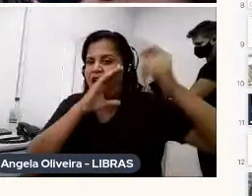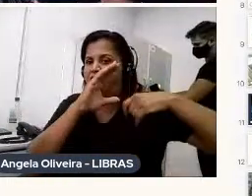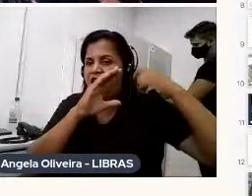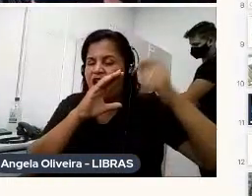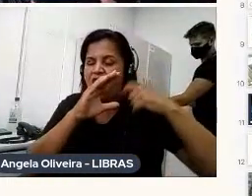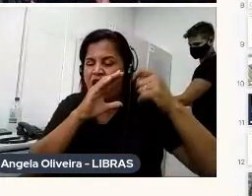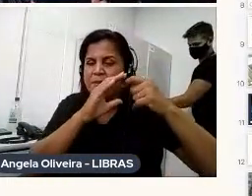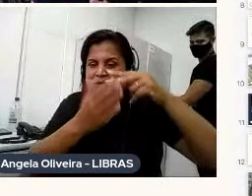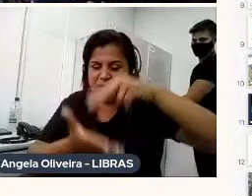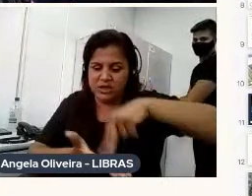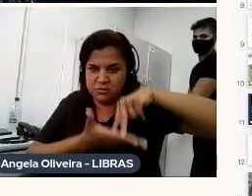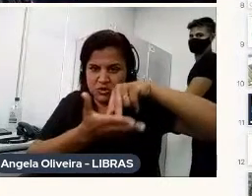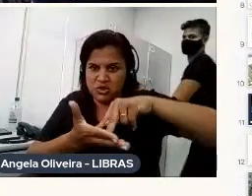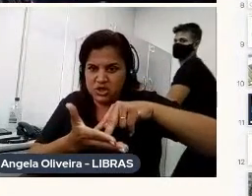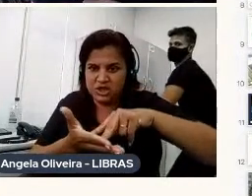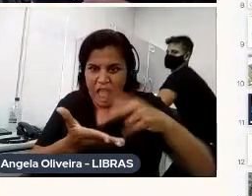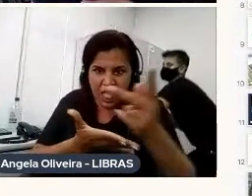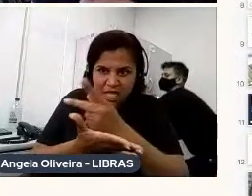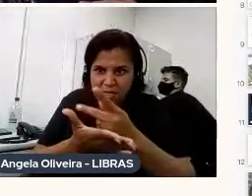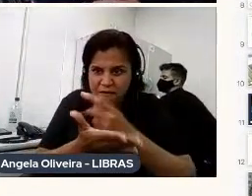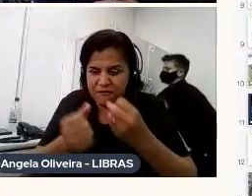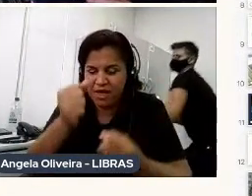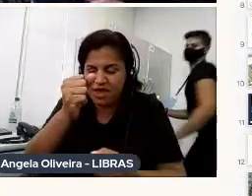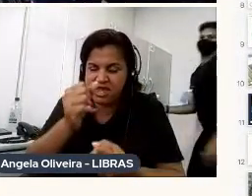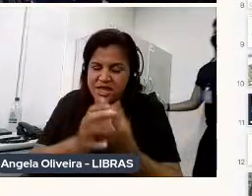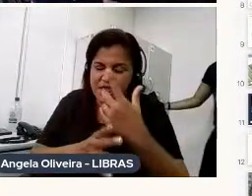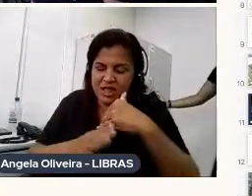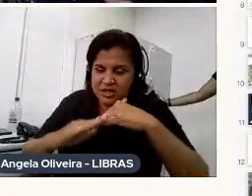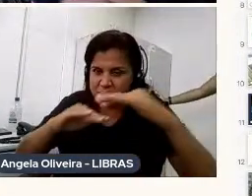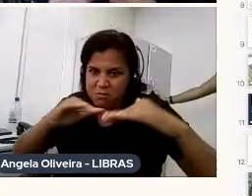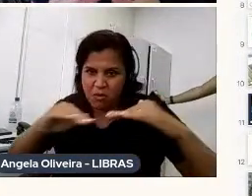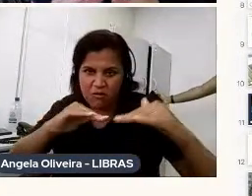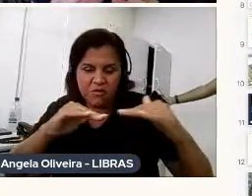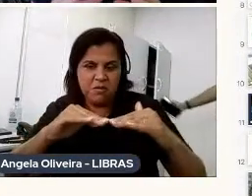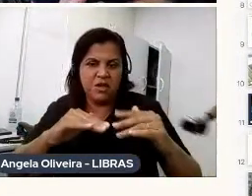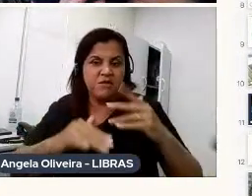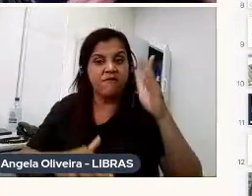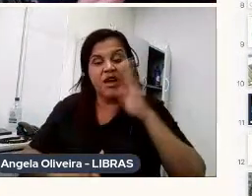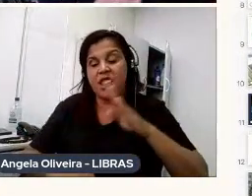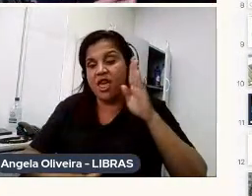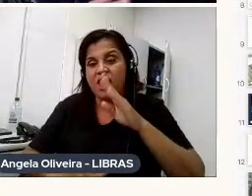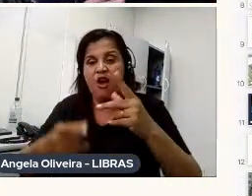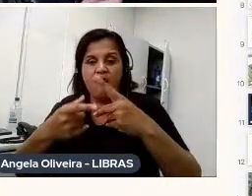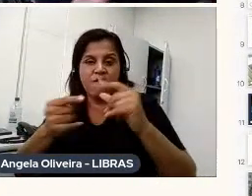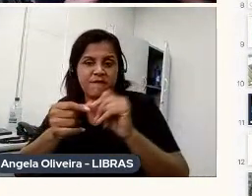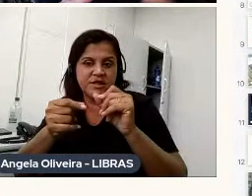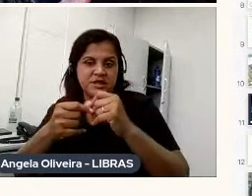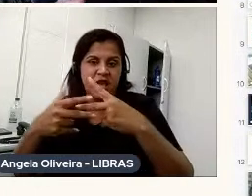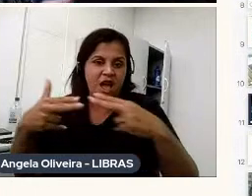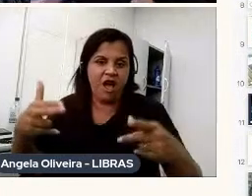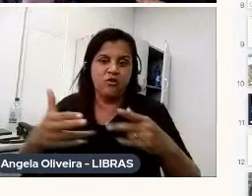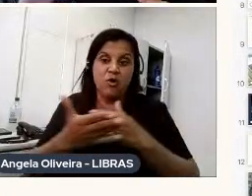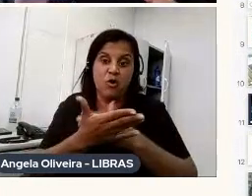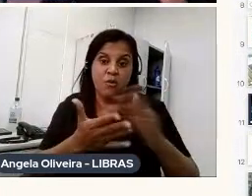animando, vai criando esses movimentos, mas é legal fazer algo que você comece e termine, porque quando você começa uma coisa